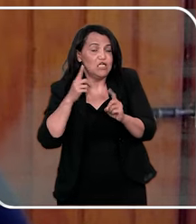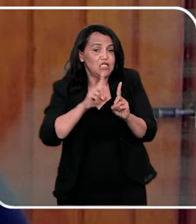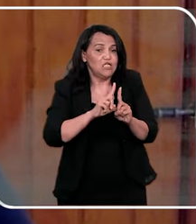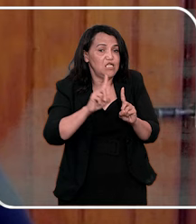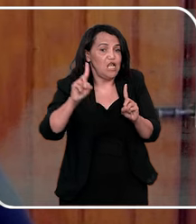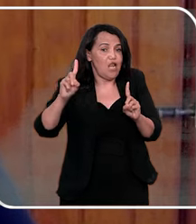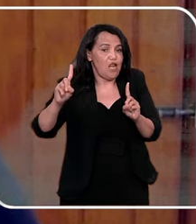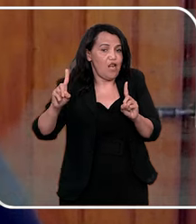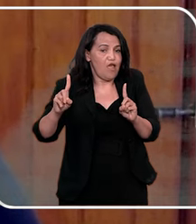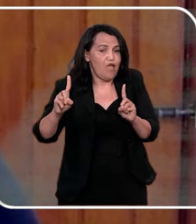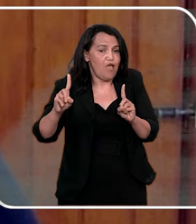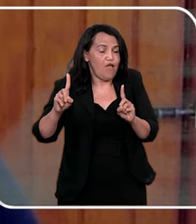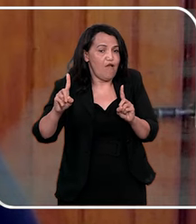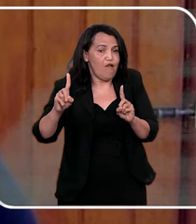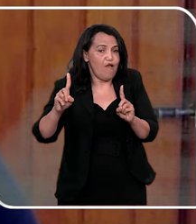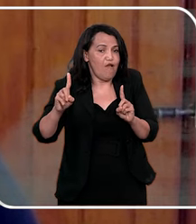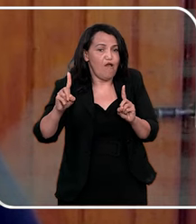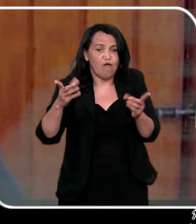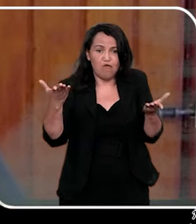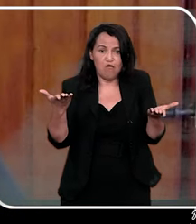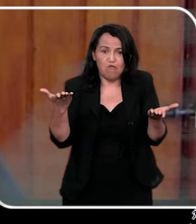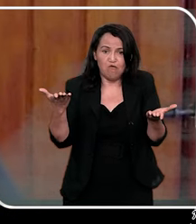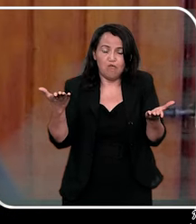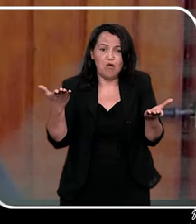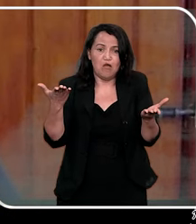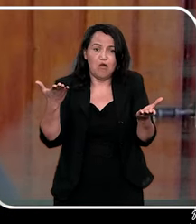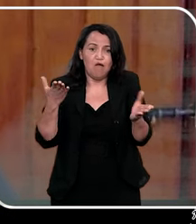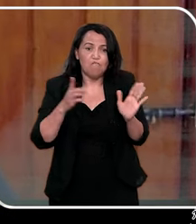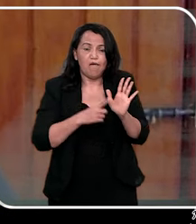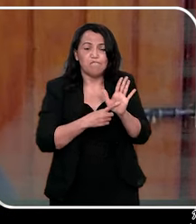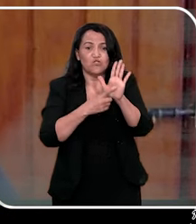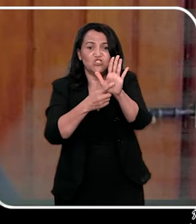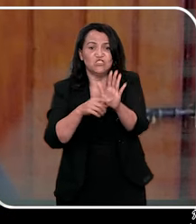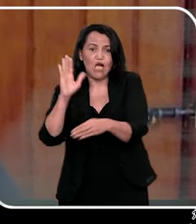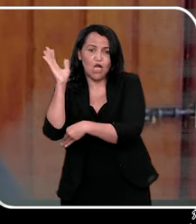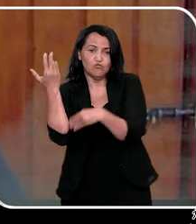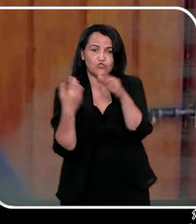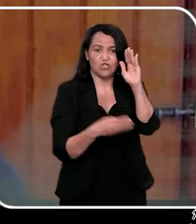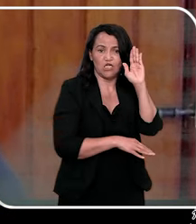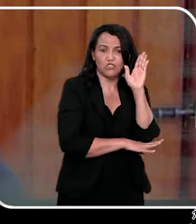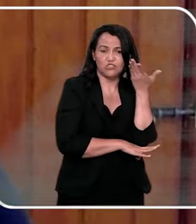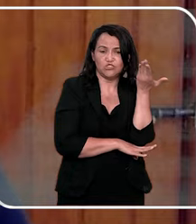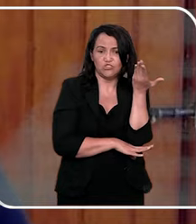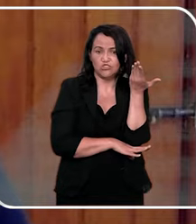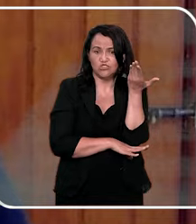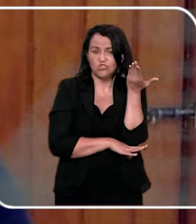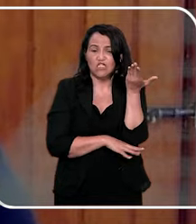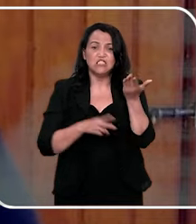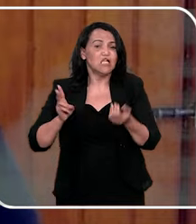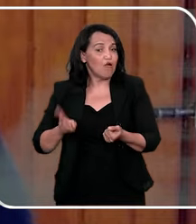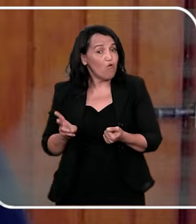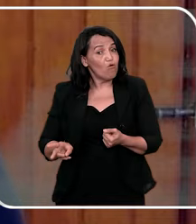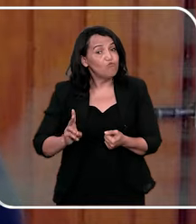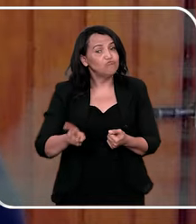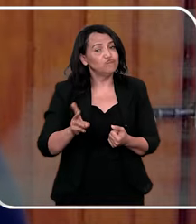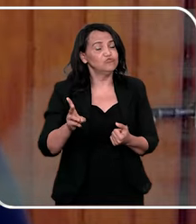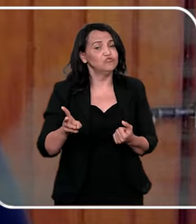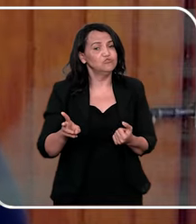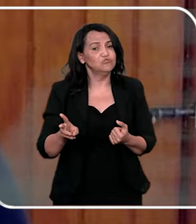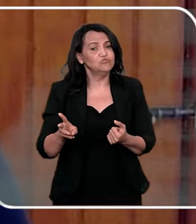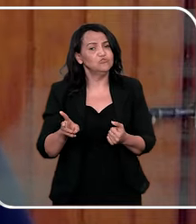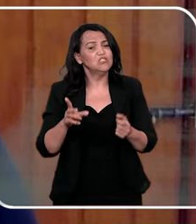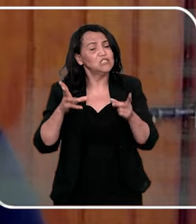um adulto que leva a sua criança pra longe, pega e quer levar pra longe de você, pro meio da natureza, pra mostrar o jardim, pra não sei o quê,